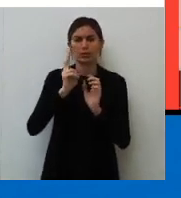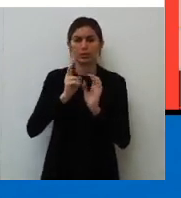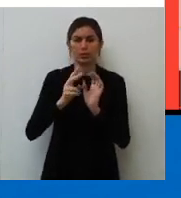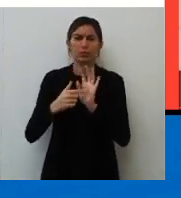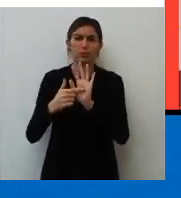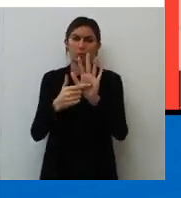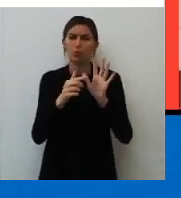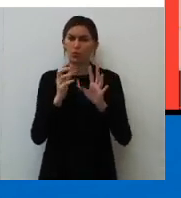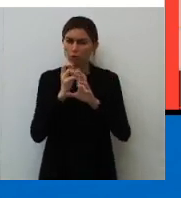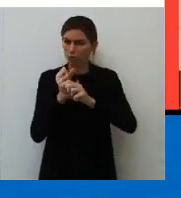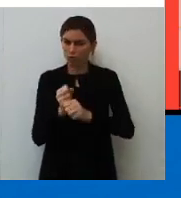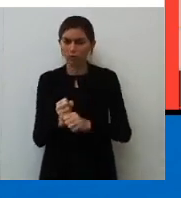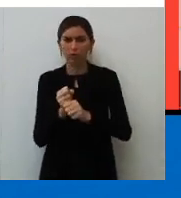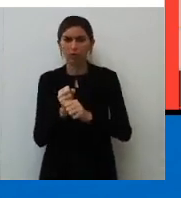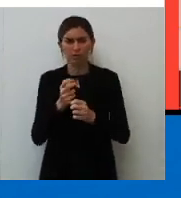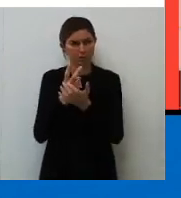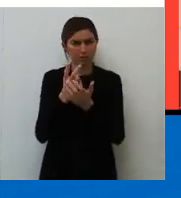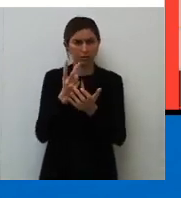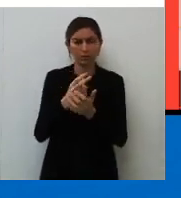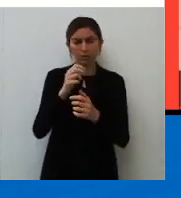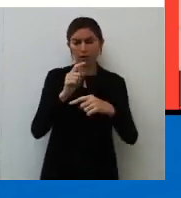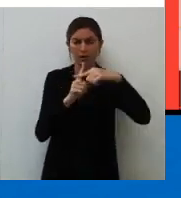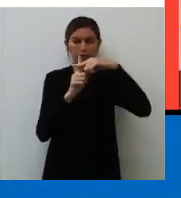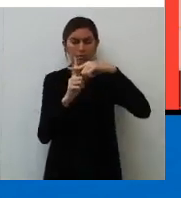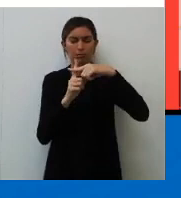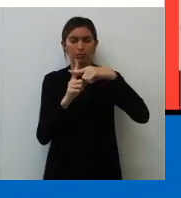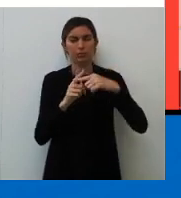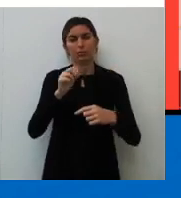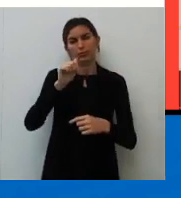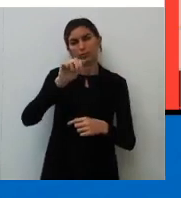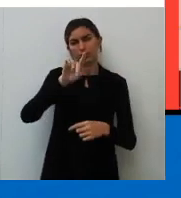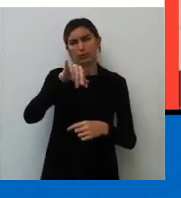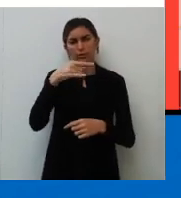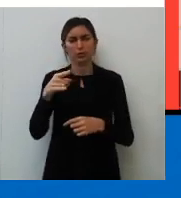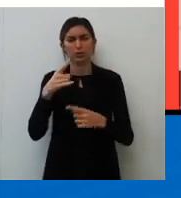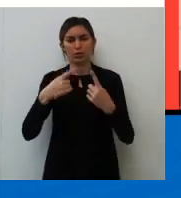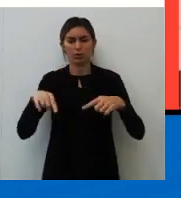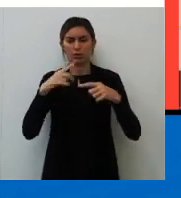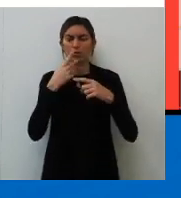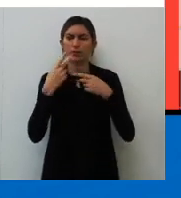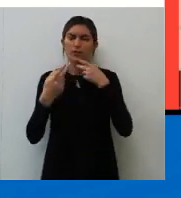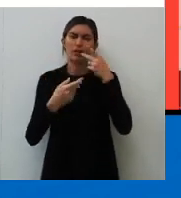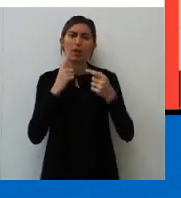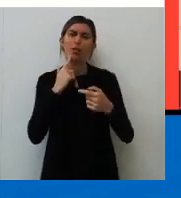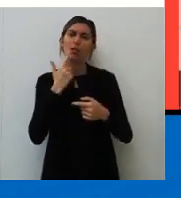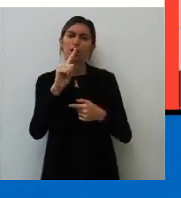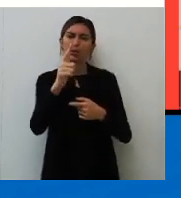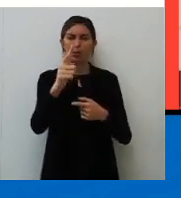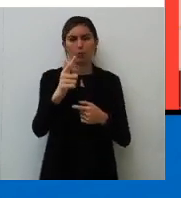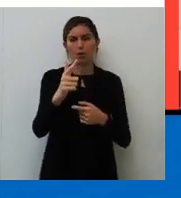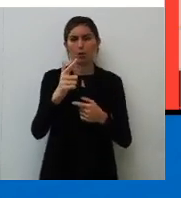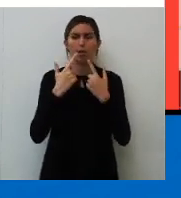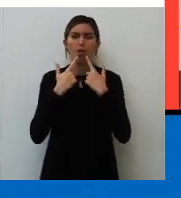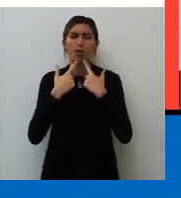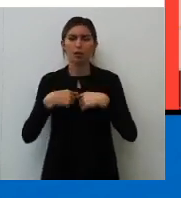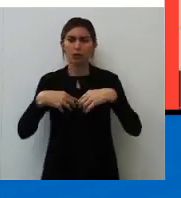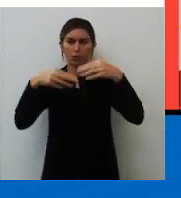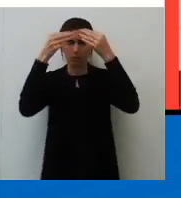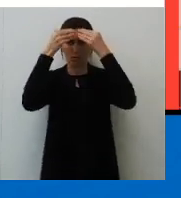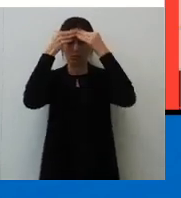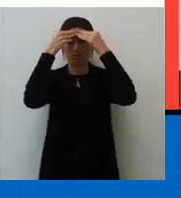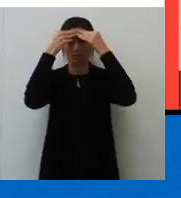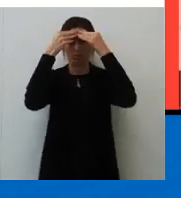soma, gente. Sempre indica adição, soma. Gente, quando a gente tá falando de língua, de linguagem,